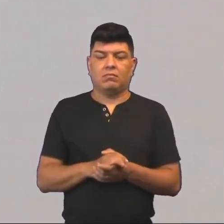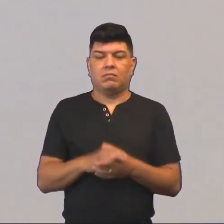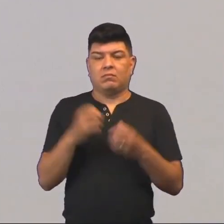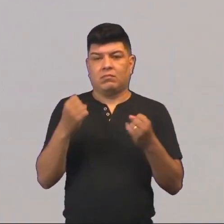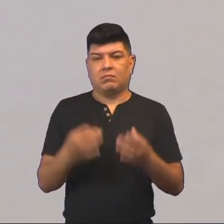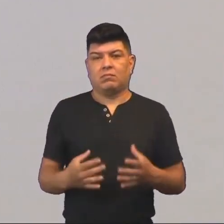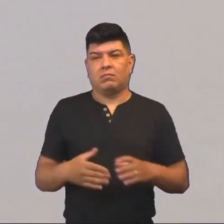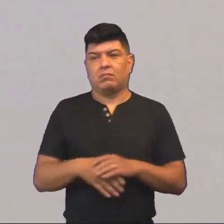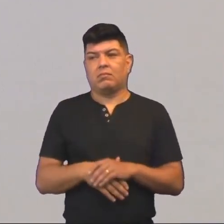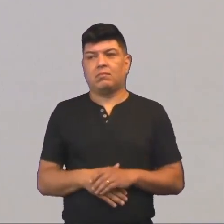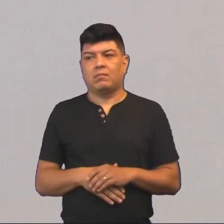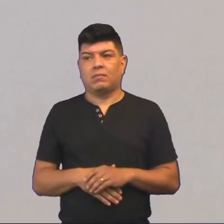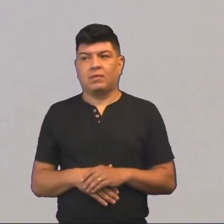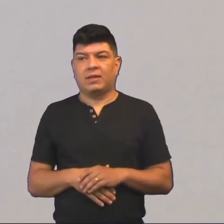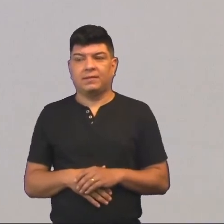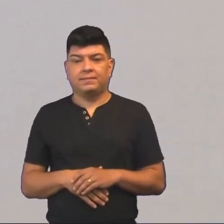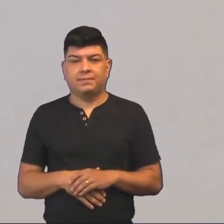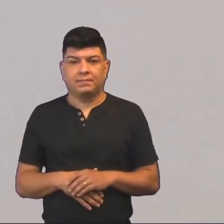a gente fala